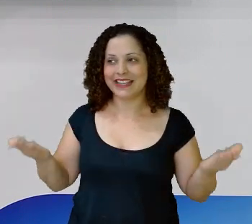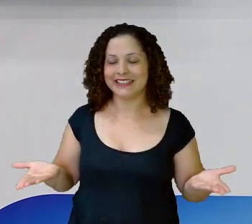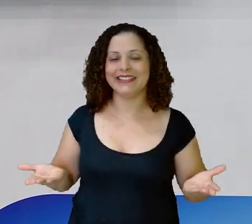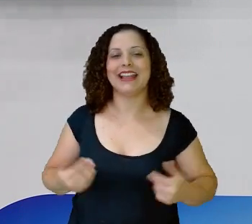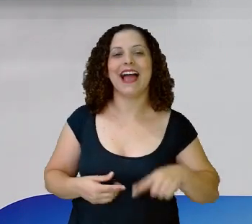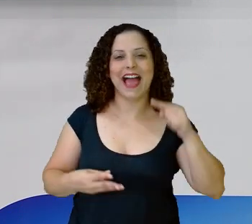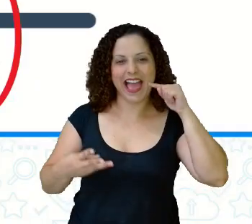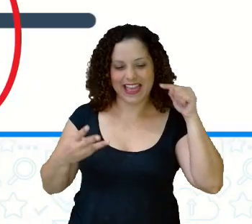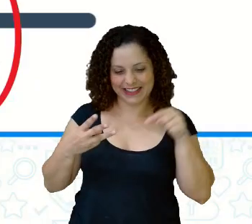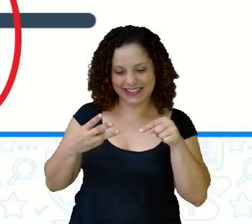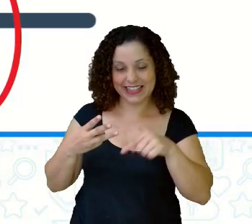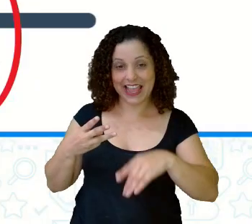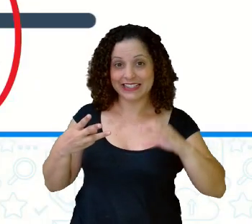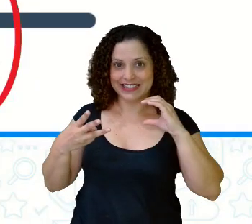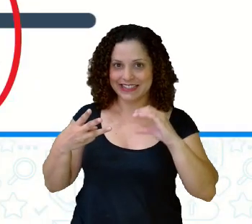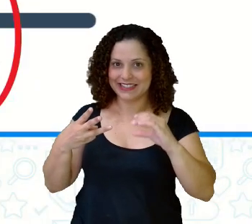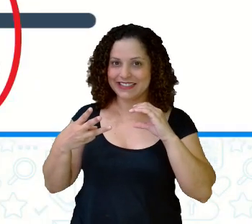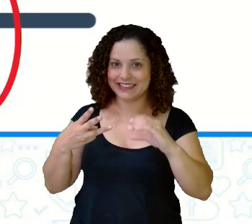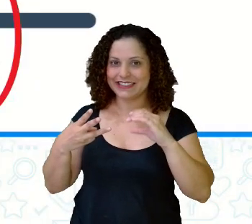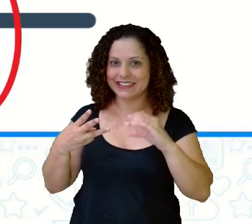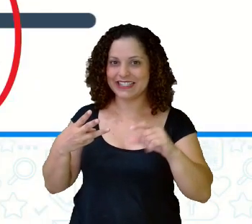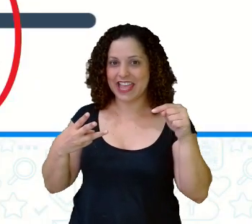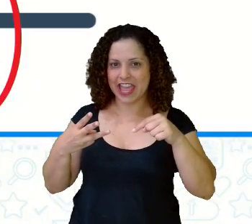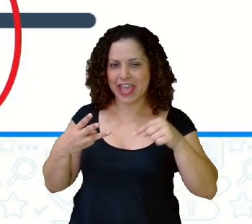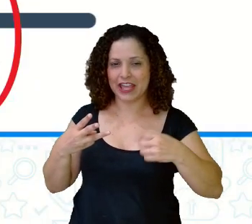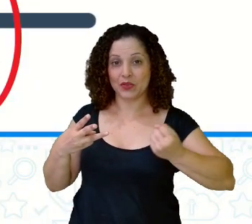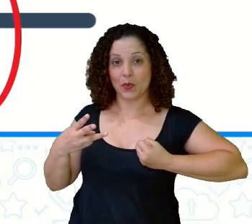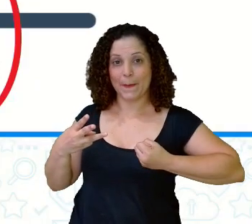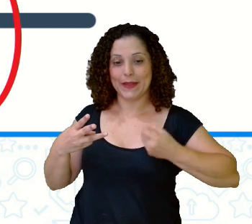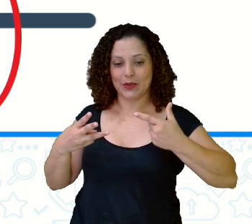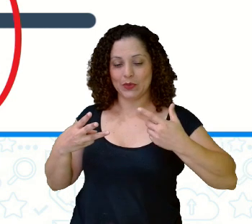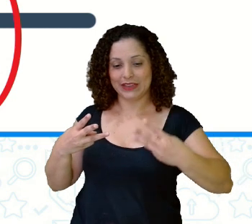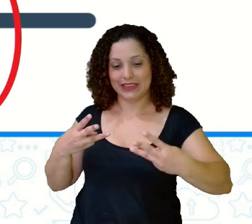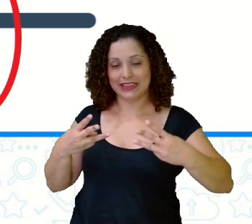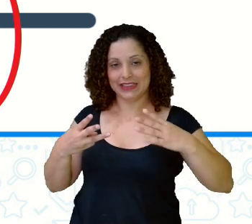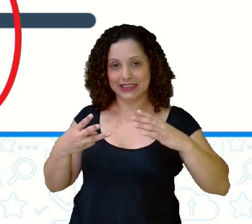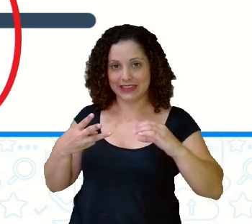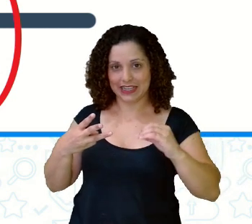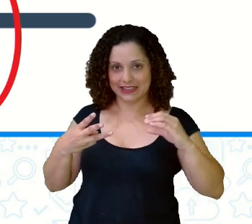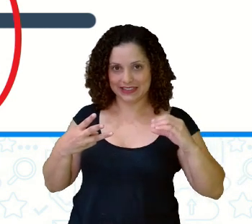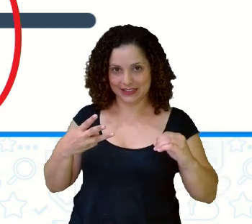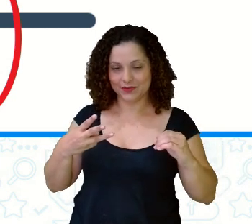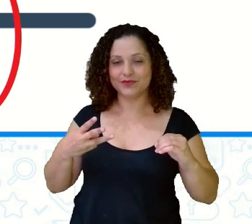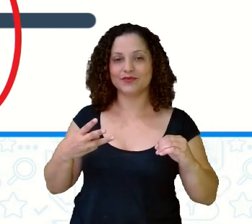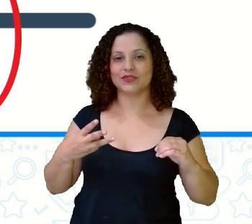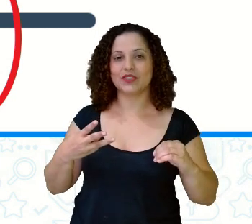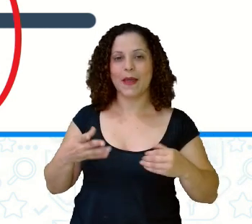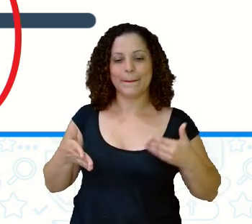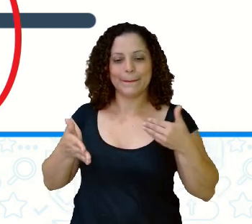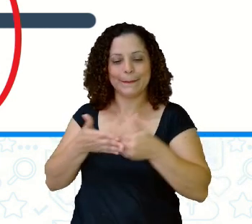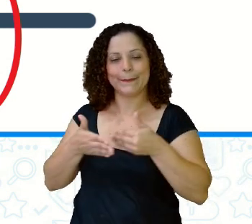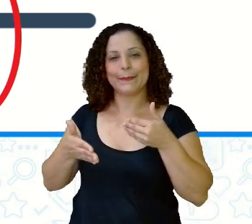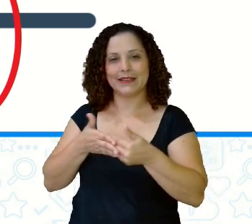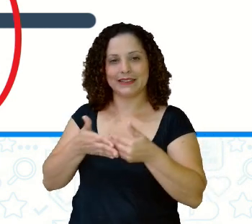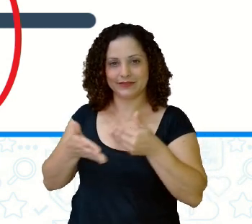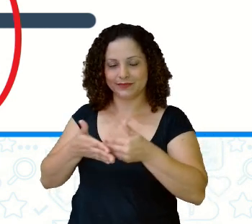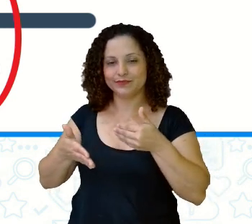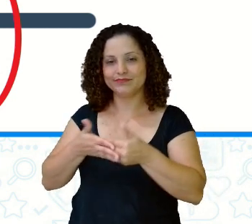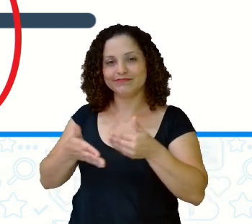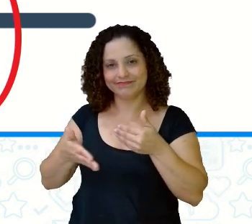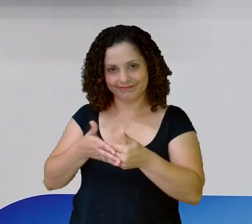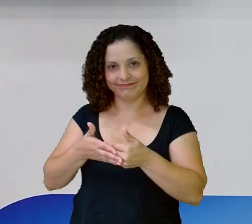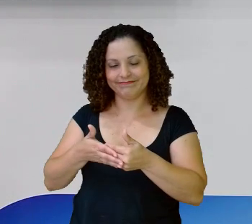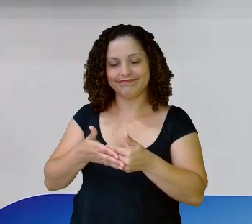mim Aí minha gente O número 267 Está